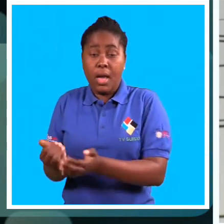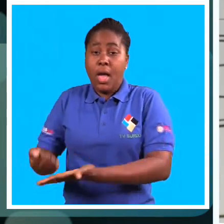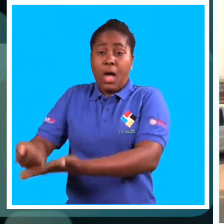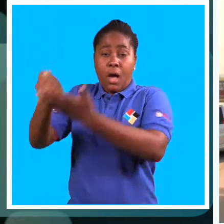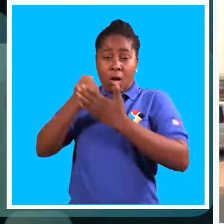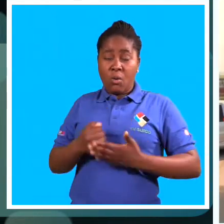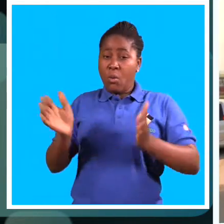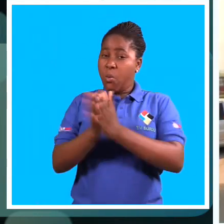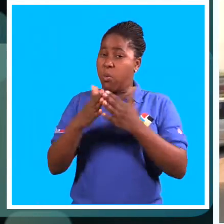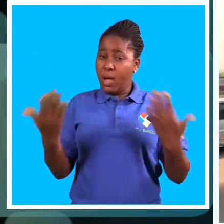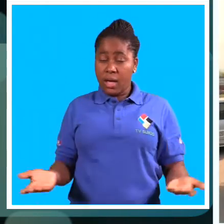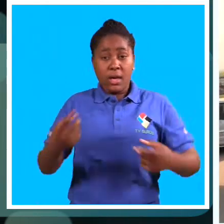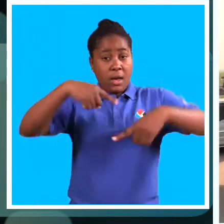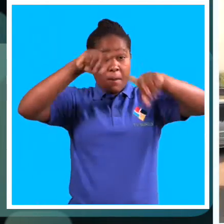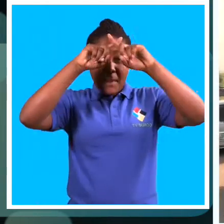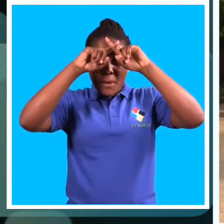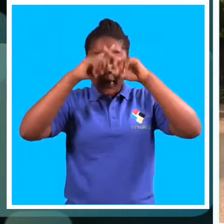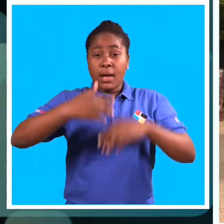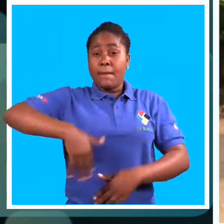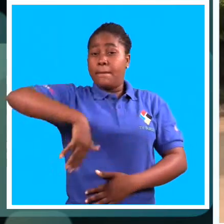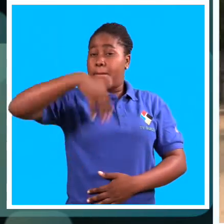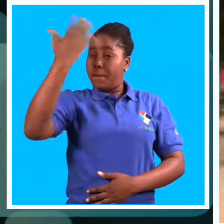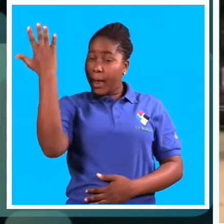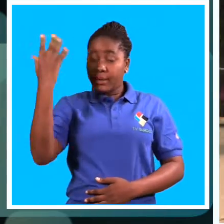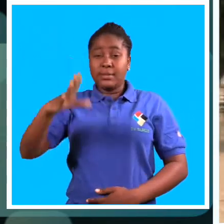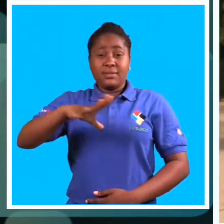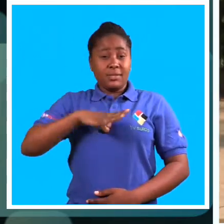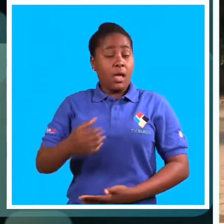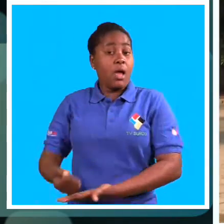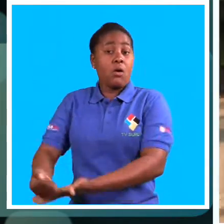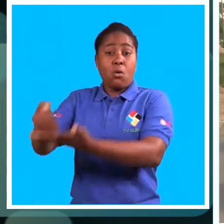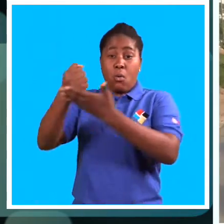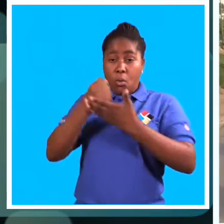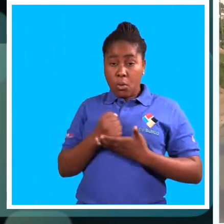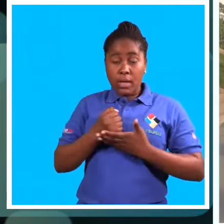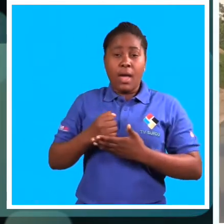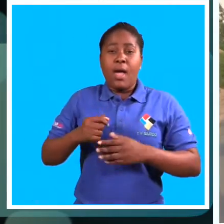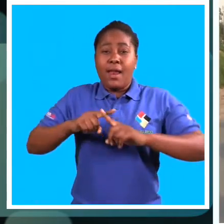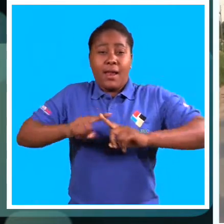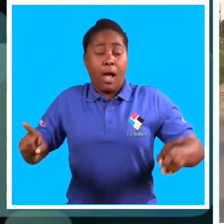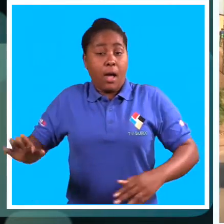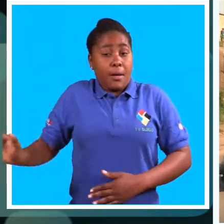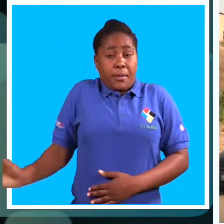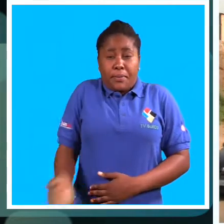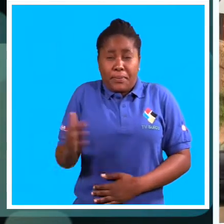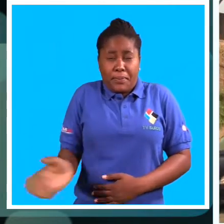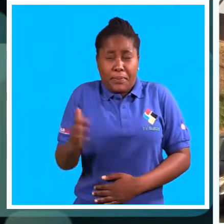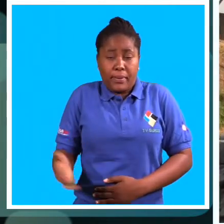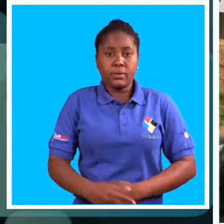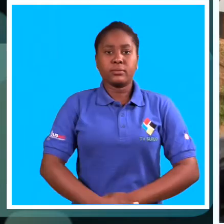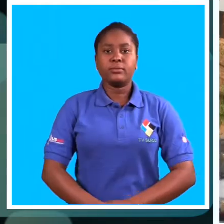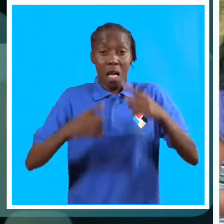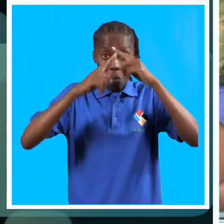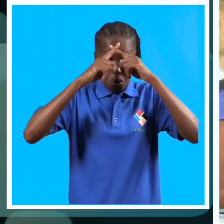polícia de trânsito está constantemente nos principais cruzamentos para ajudar a escoar as viaturas de um lado